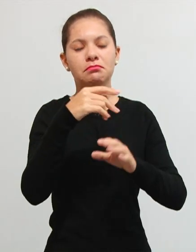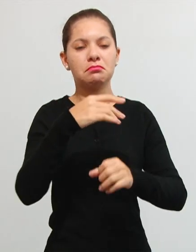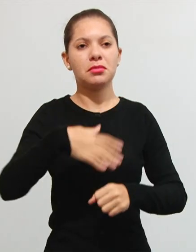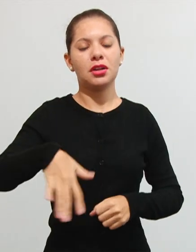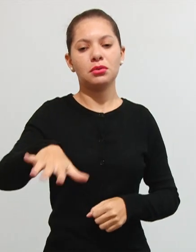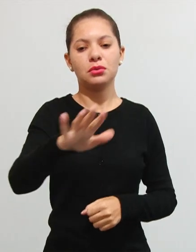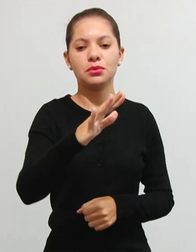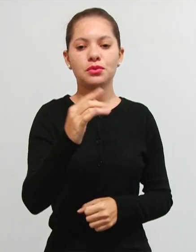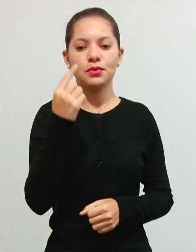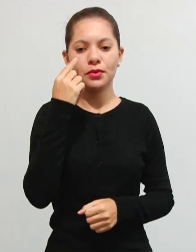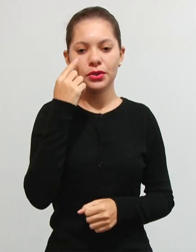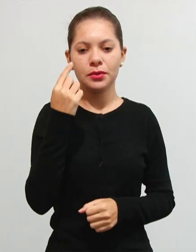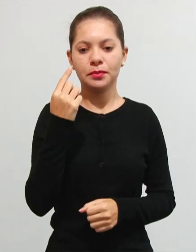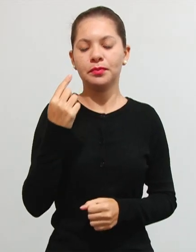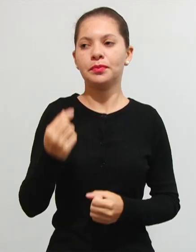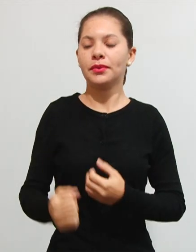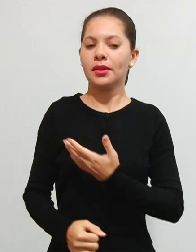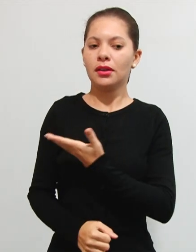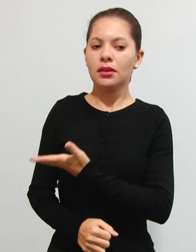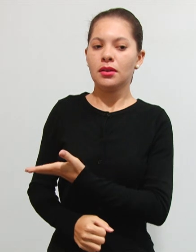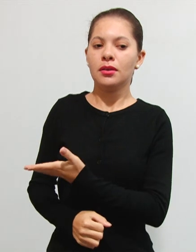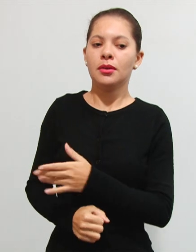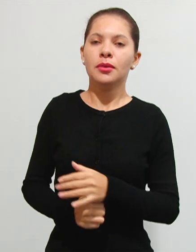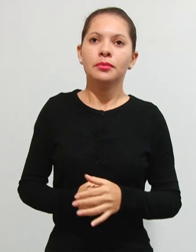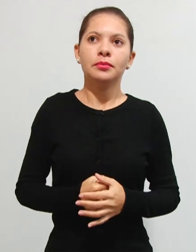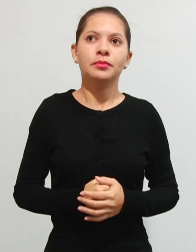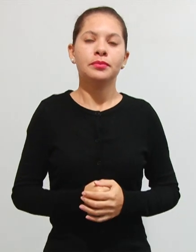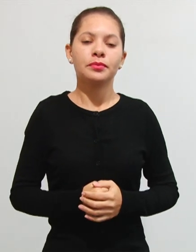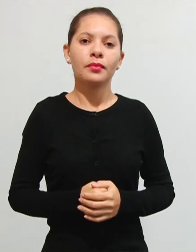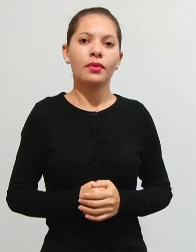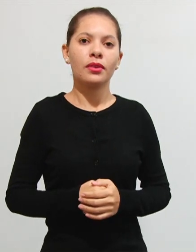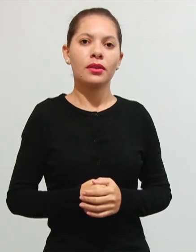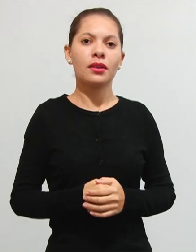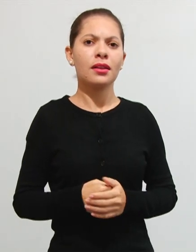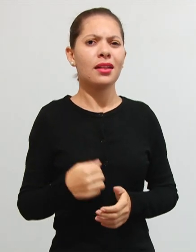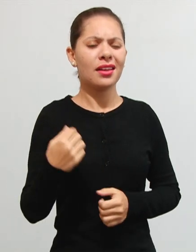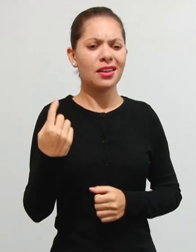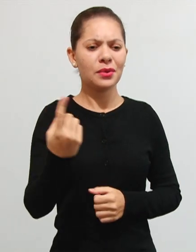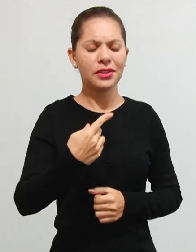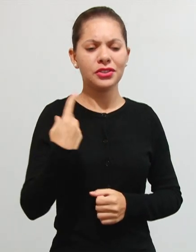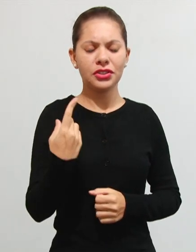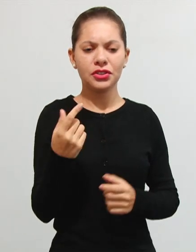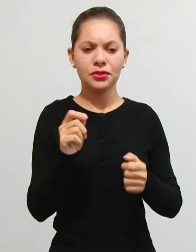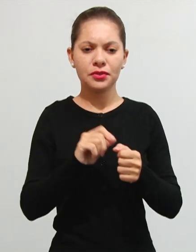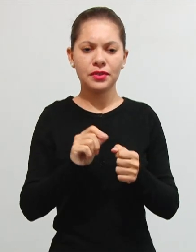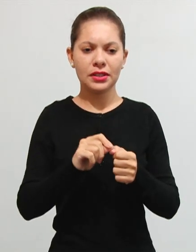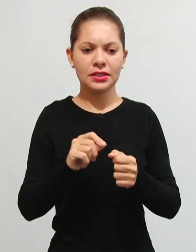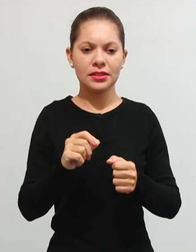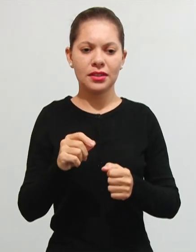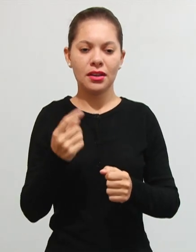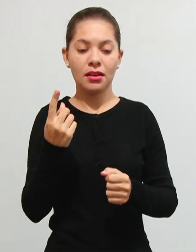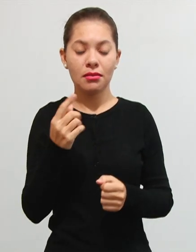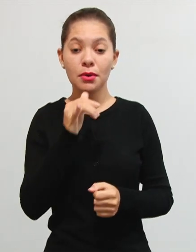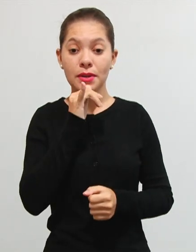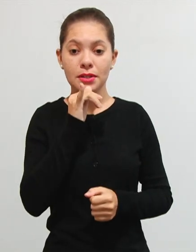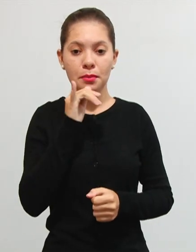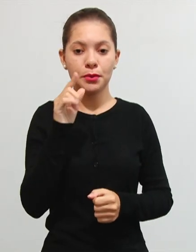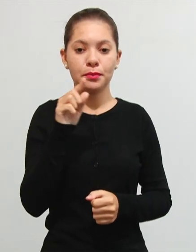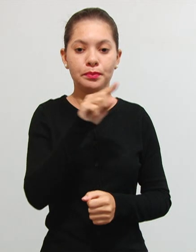Veja bem, quando a gente faz ali a limpeza de vias públicas, vamos supor que aqui tem uma rua.